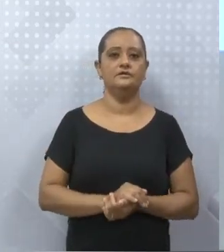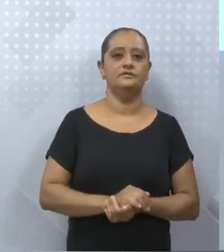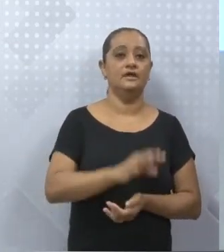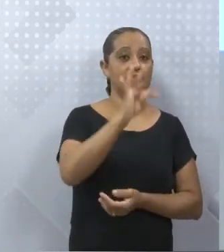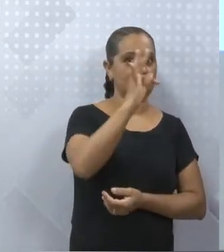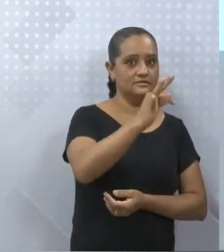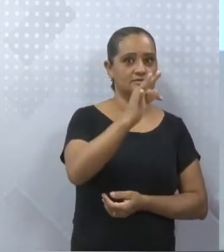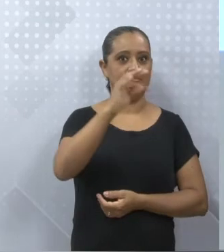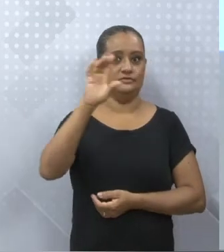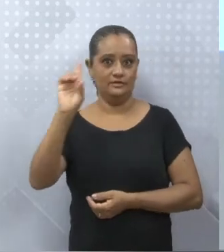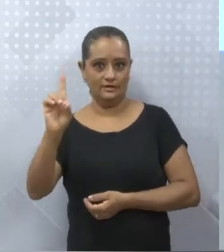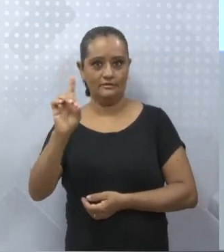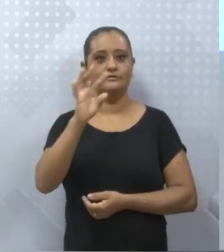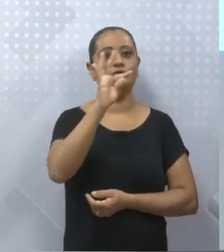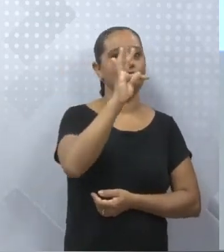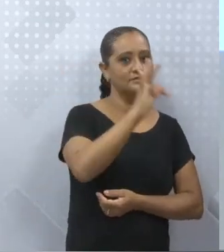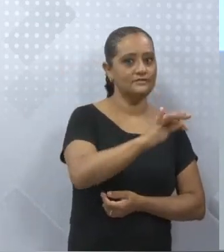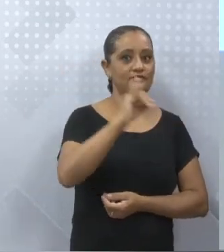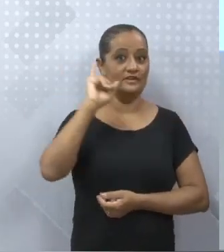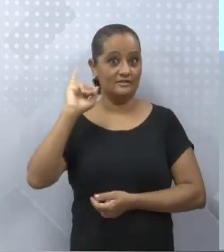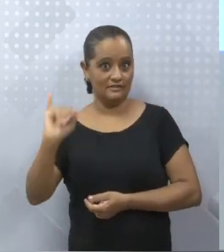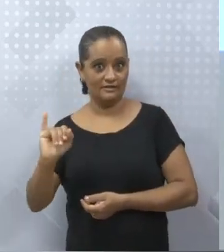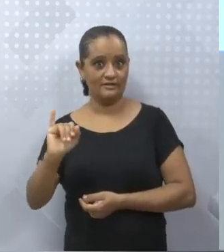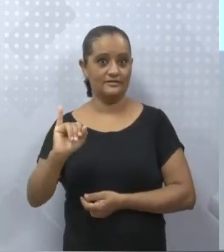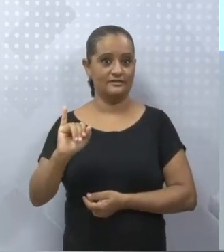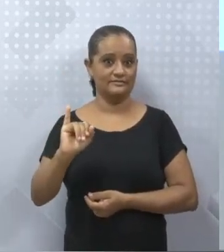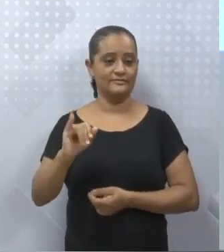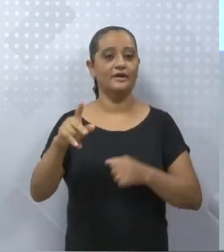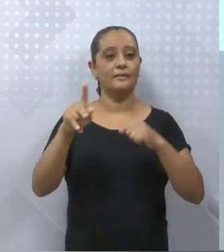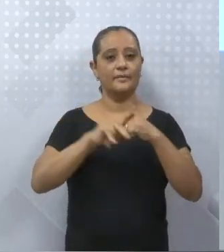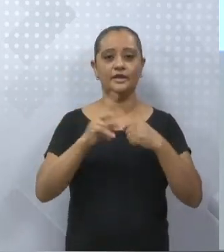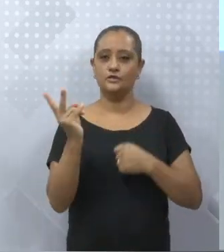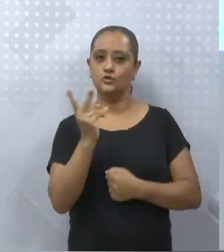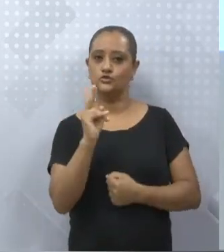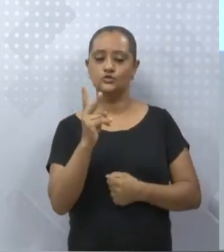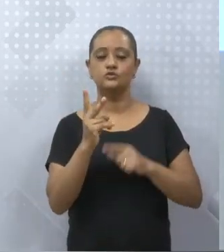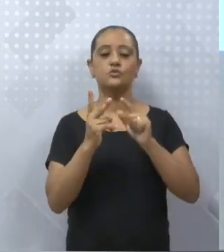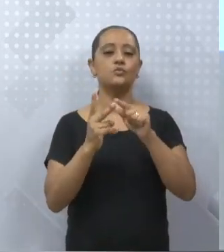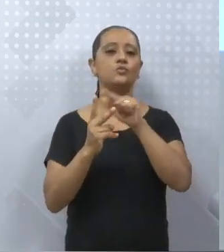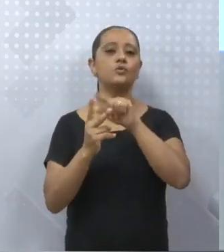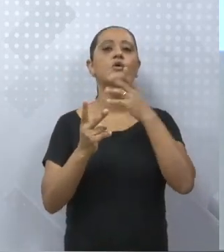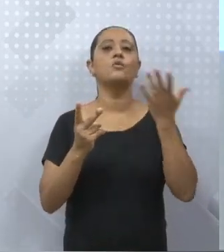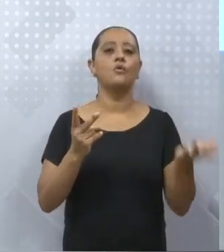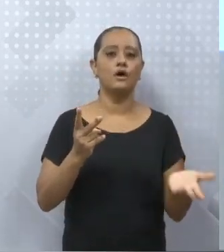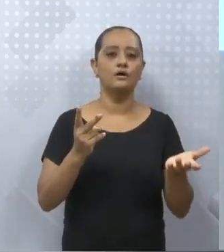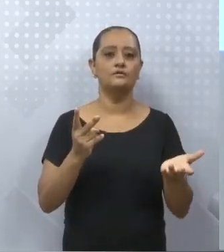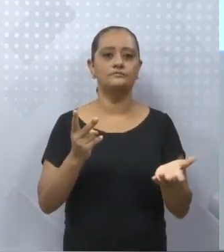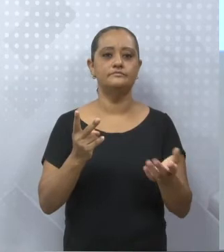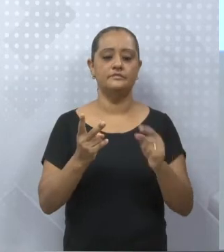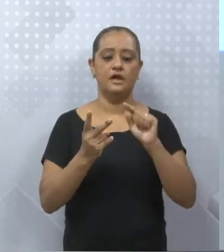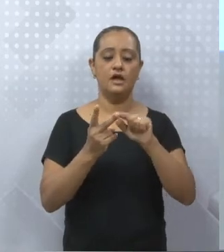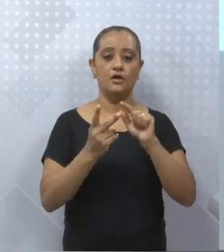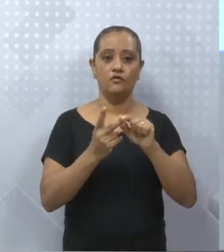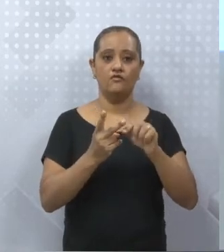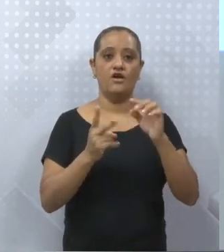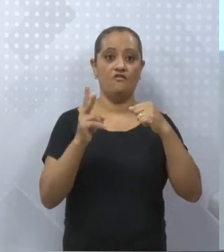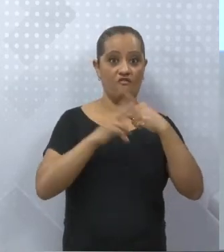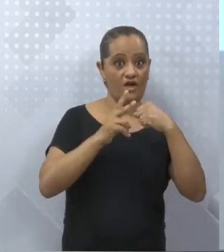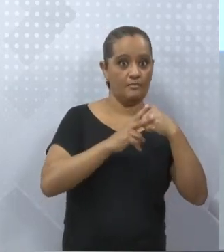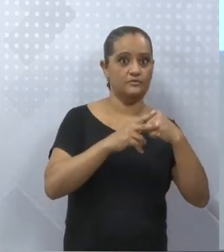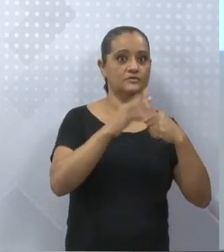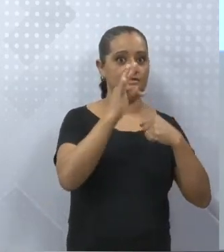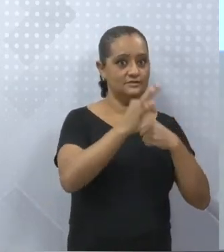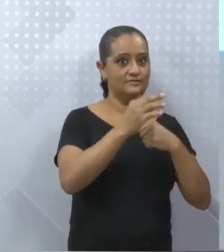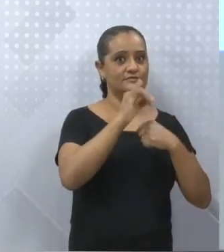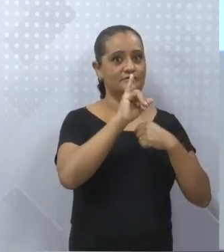transitivo indireto e as duas predicações ao mesmo tempo. Quais são elas? Quando o verbo é transitivo direto e